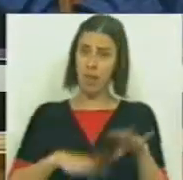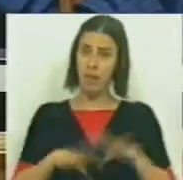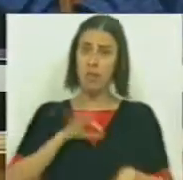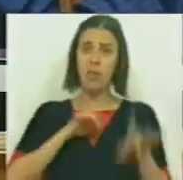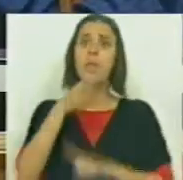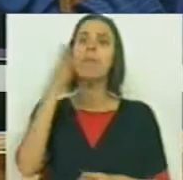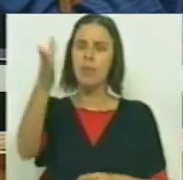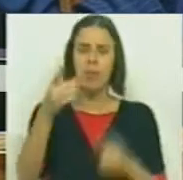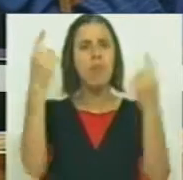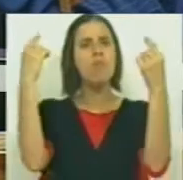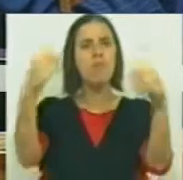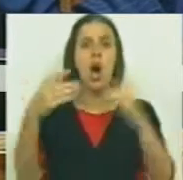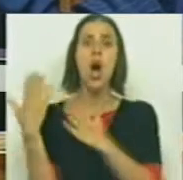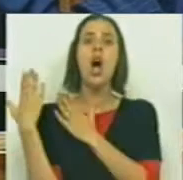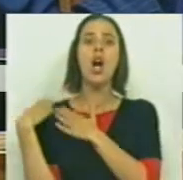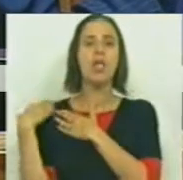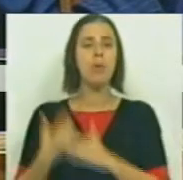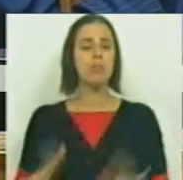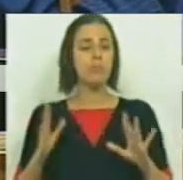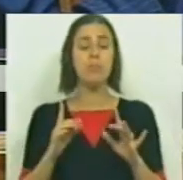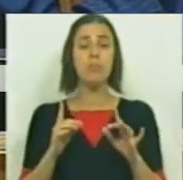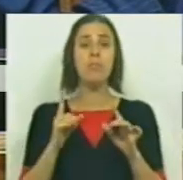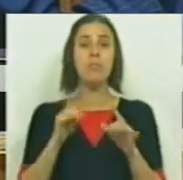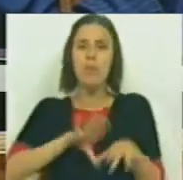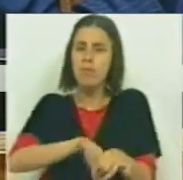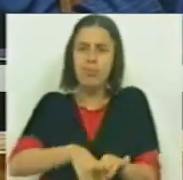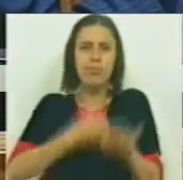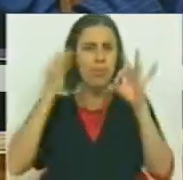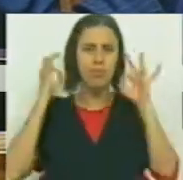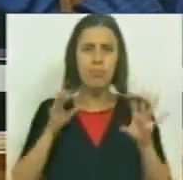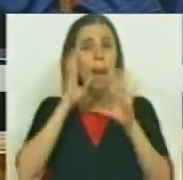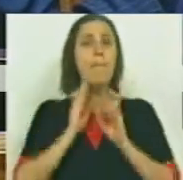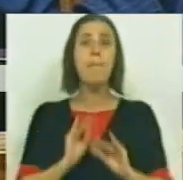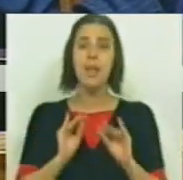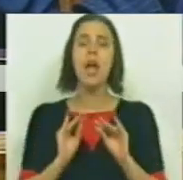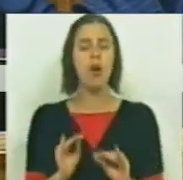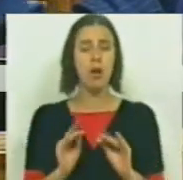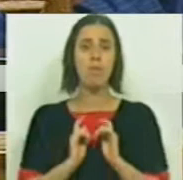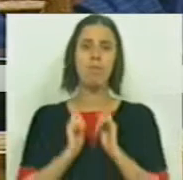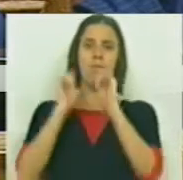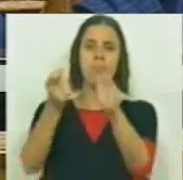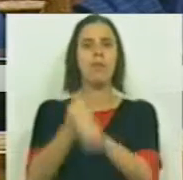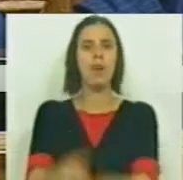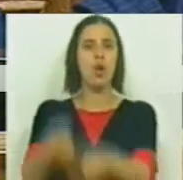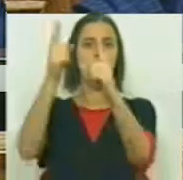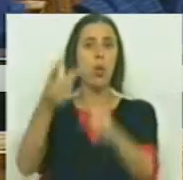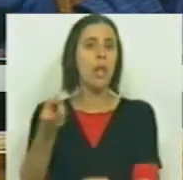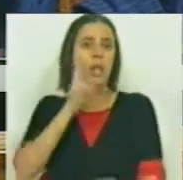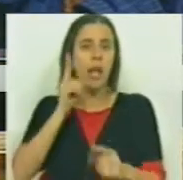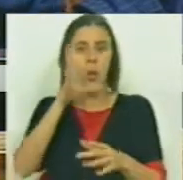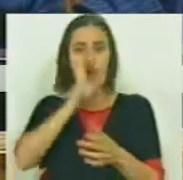a ser feito, Sra. Deputada, é apenas passar a responsabilidade de uma catástrofe pedagógica para o diretor da escola,